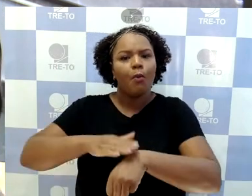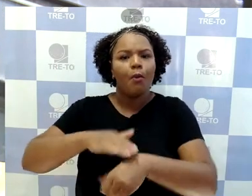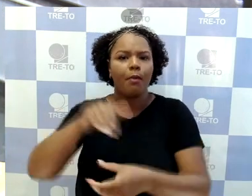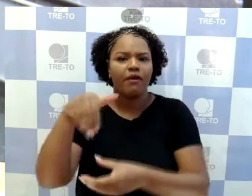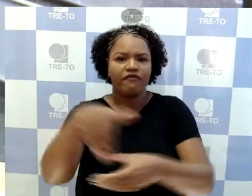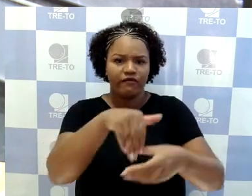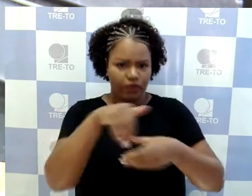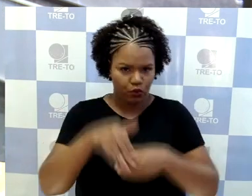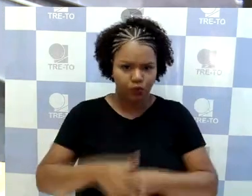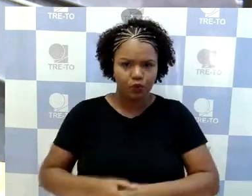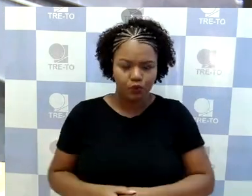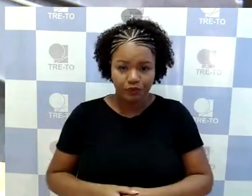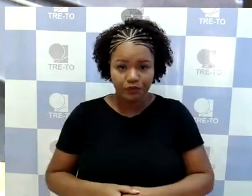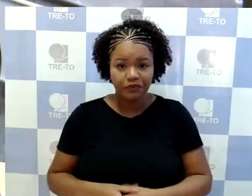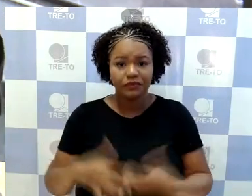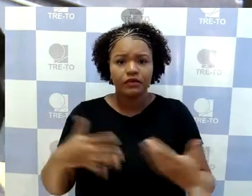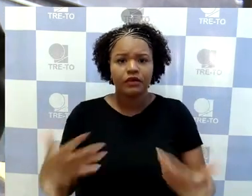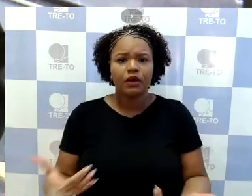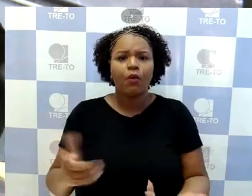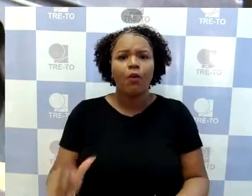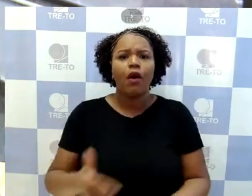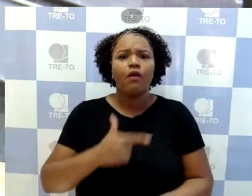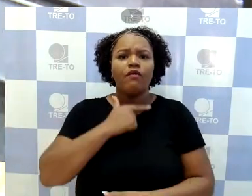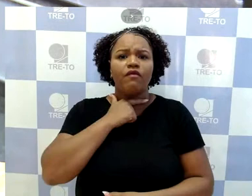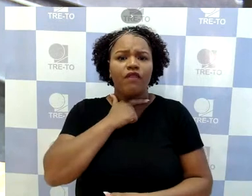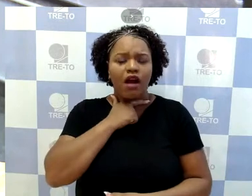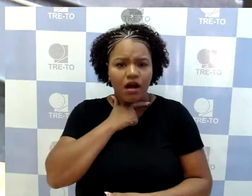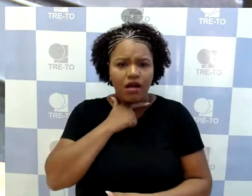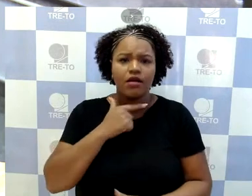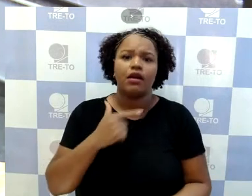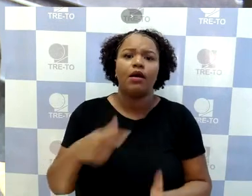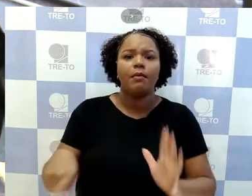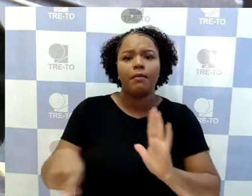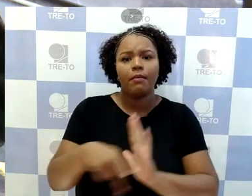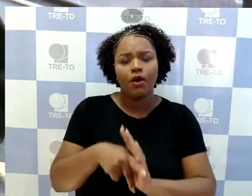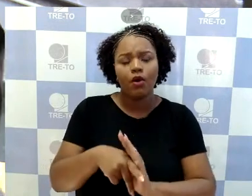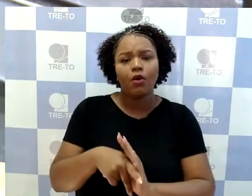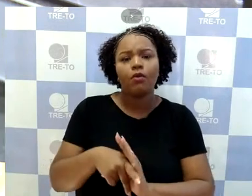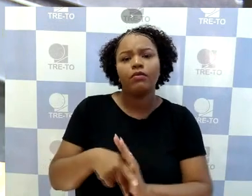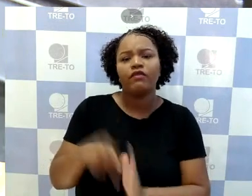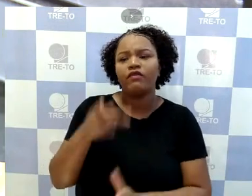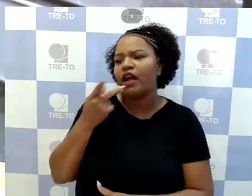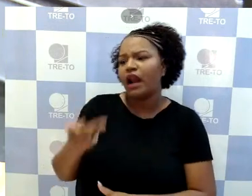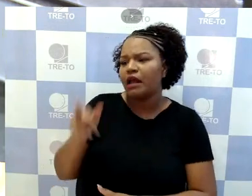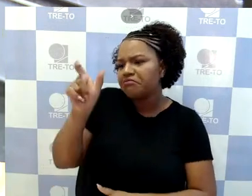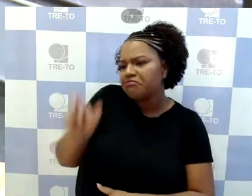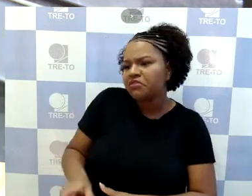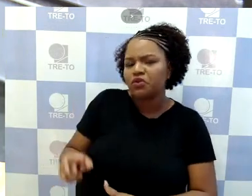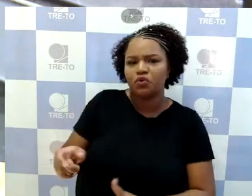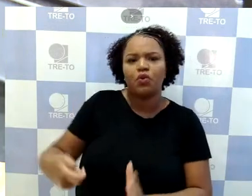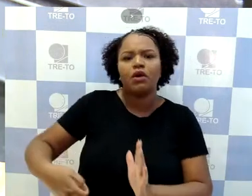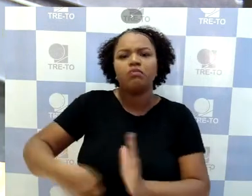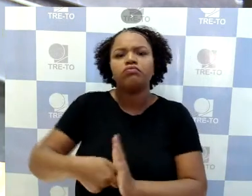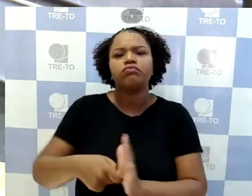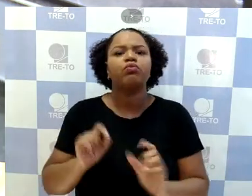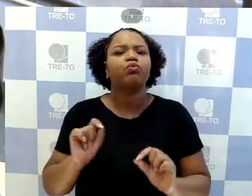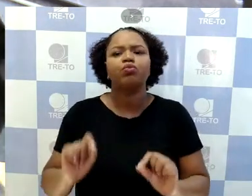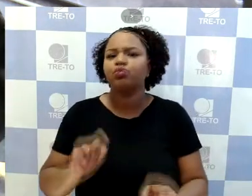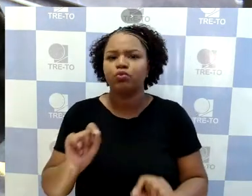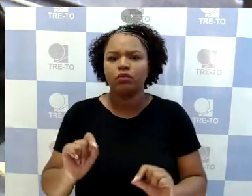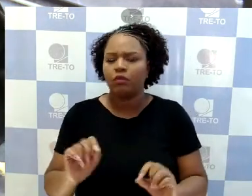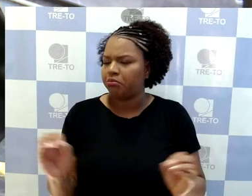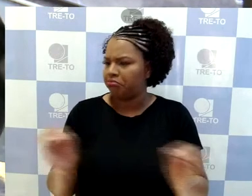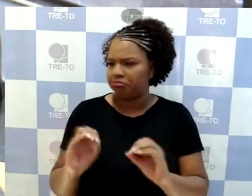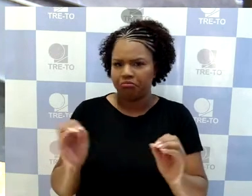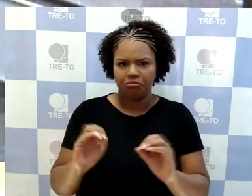qual foi o cargo postulado em 2020 pelo Hora Recorrente? Nenhum. De fato, foi uma confusão criada